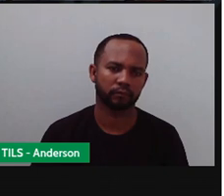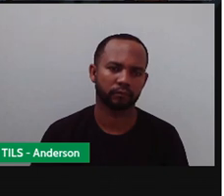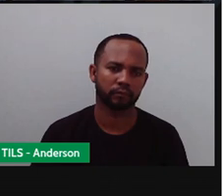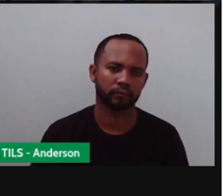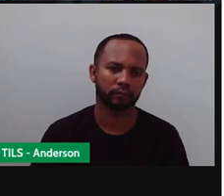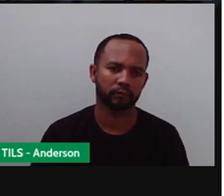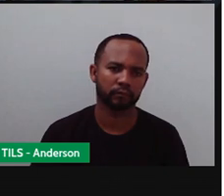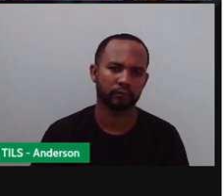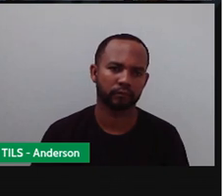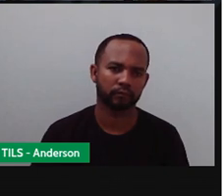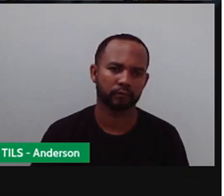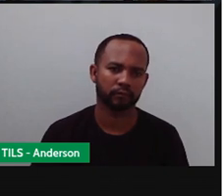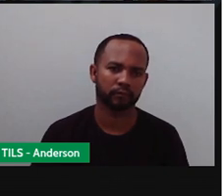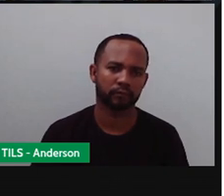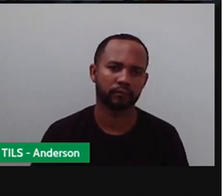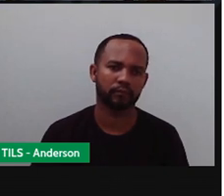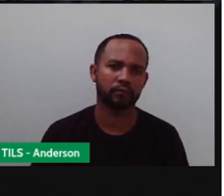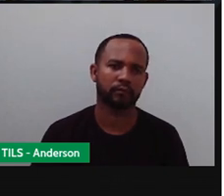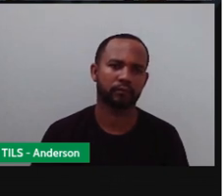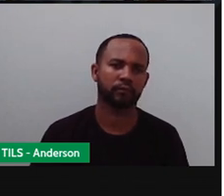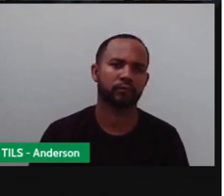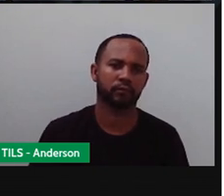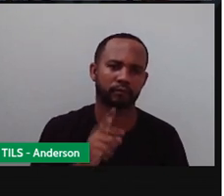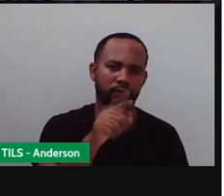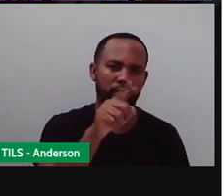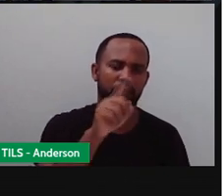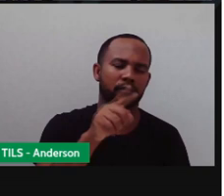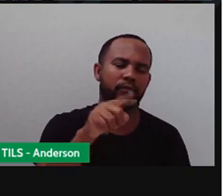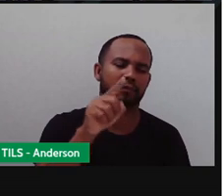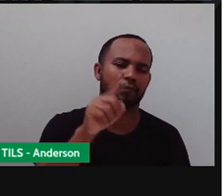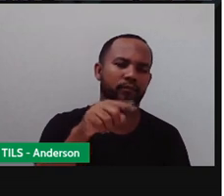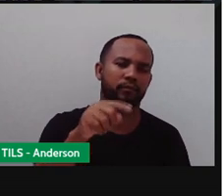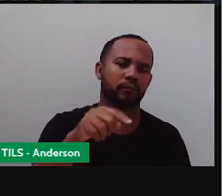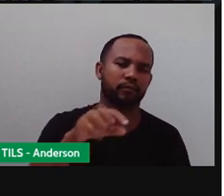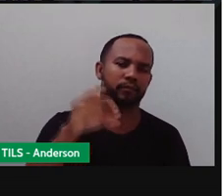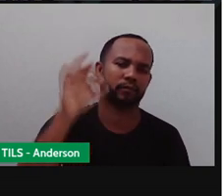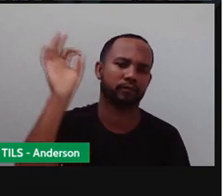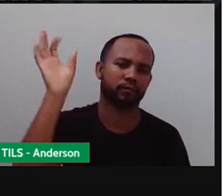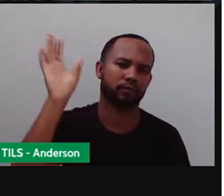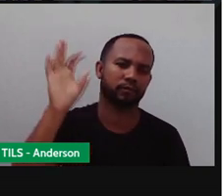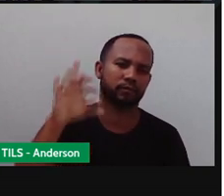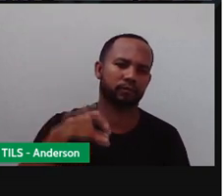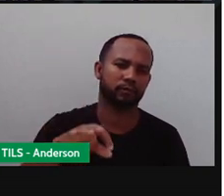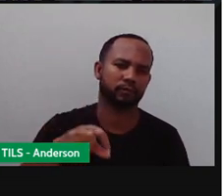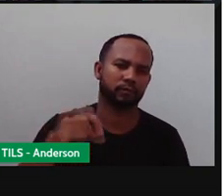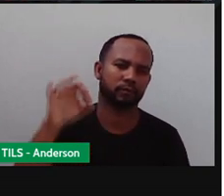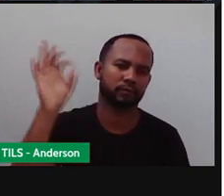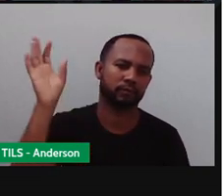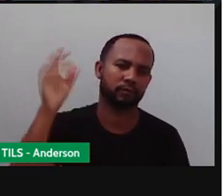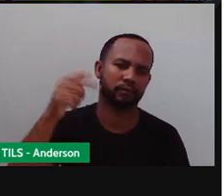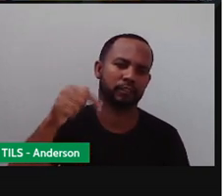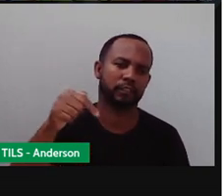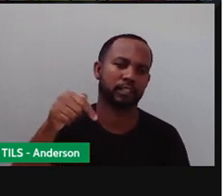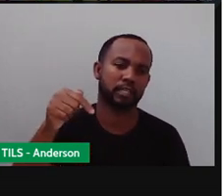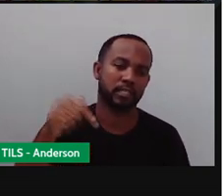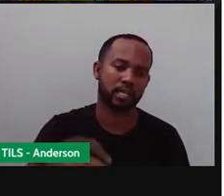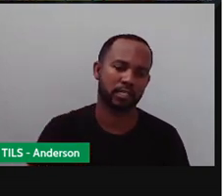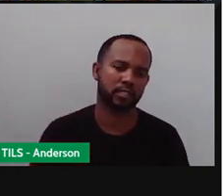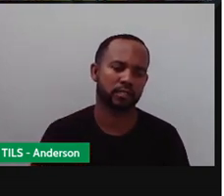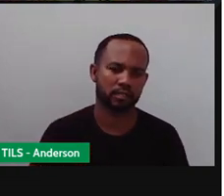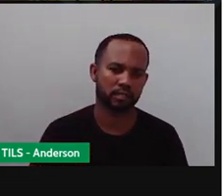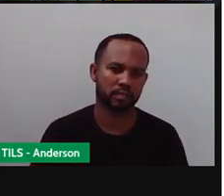sete daqui. E o quê? Um daqui, não é isso? Então, vamos lá. Um. Dois. Já tirei dois.